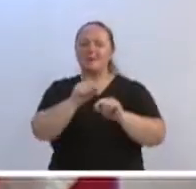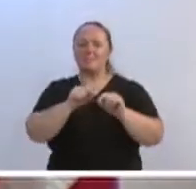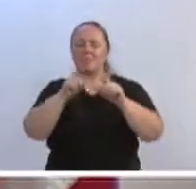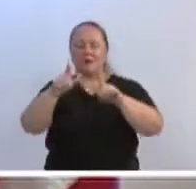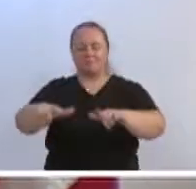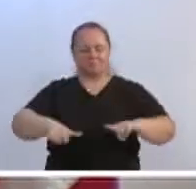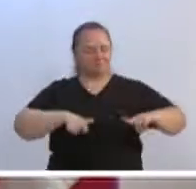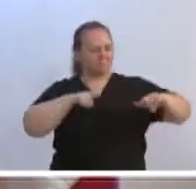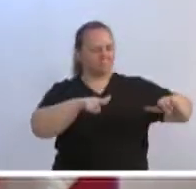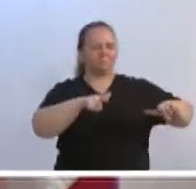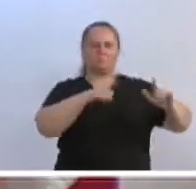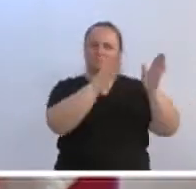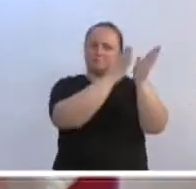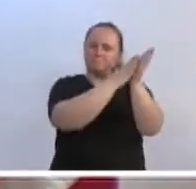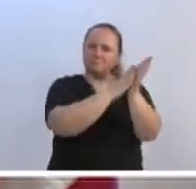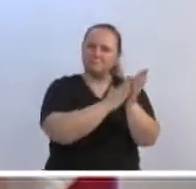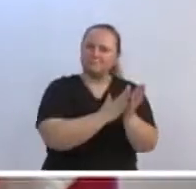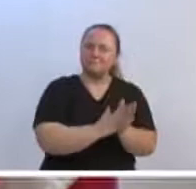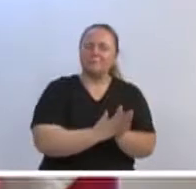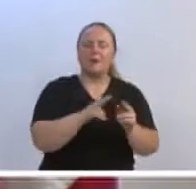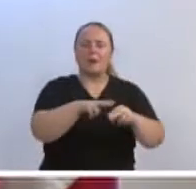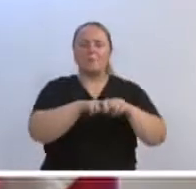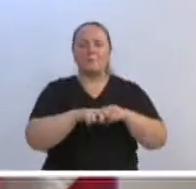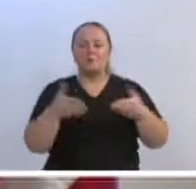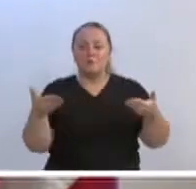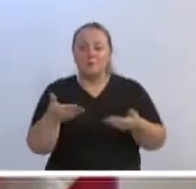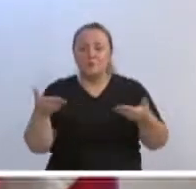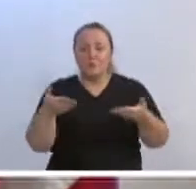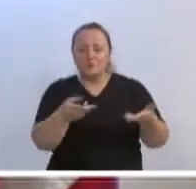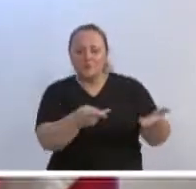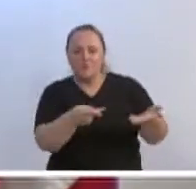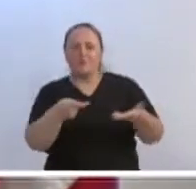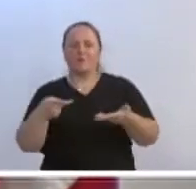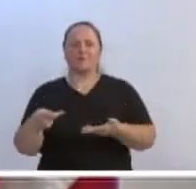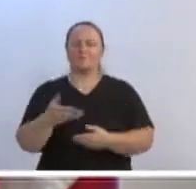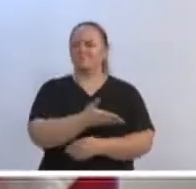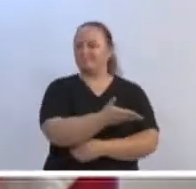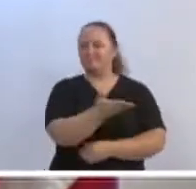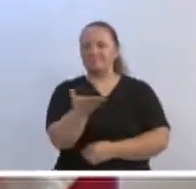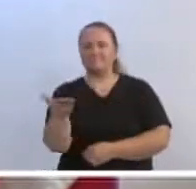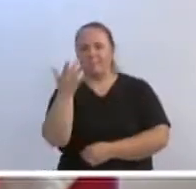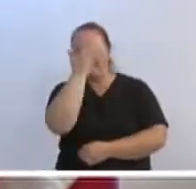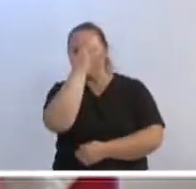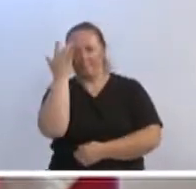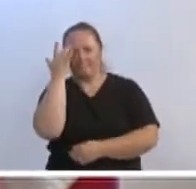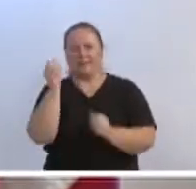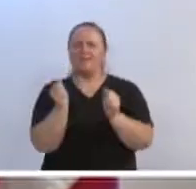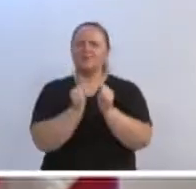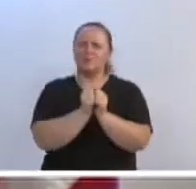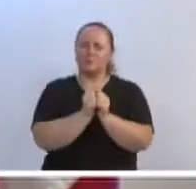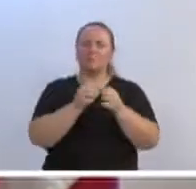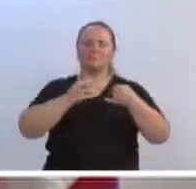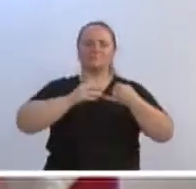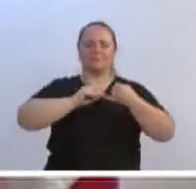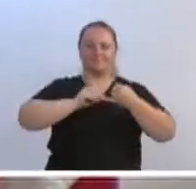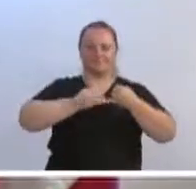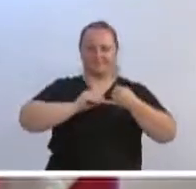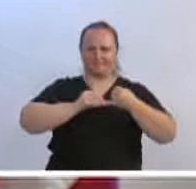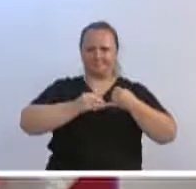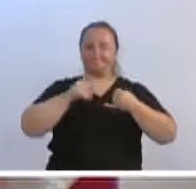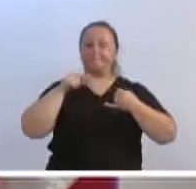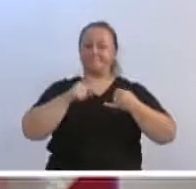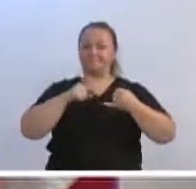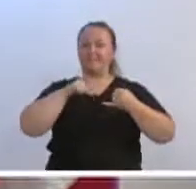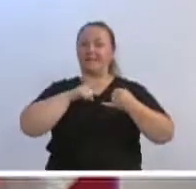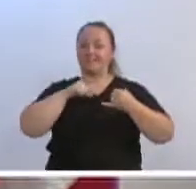Lions. E eu quero convidar aqui a todas as pessoas que quiserem participar, colaborar, de uma feijoada beneficente,